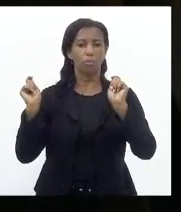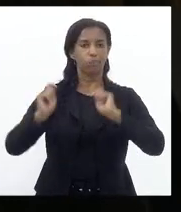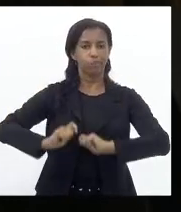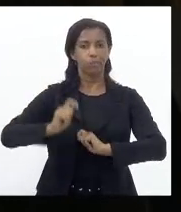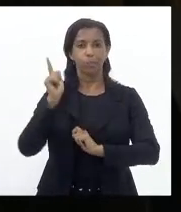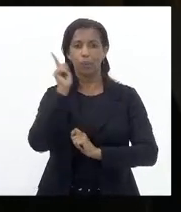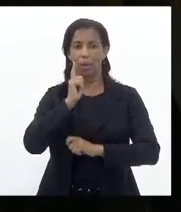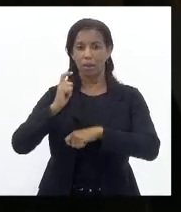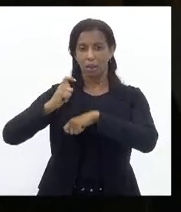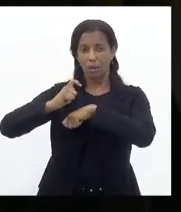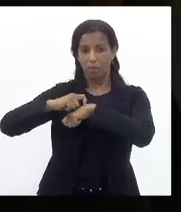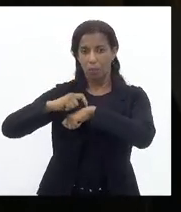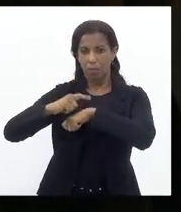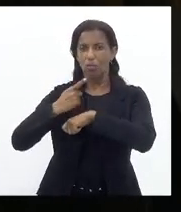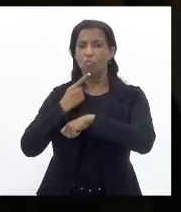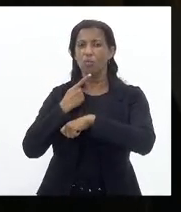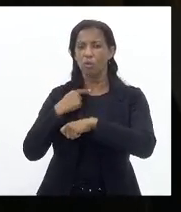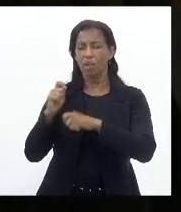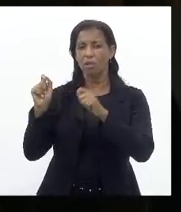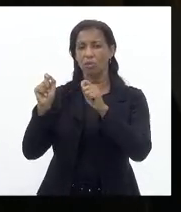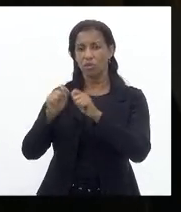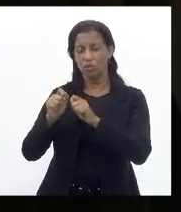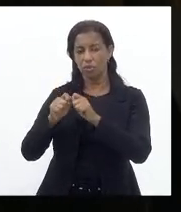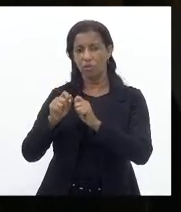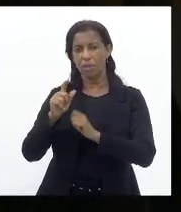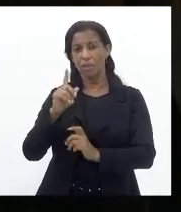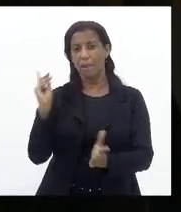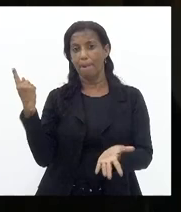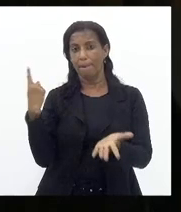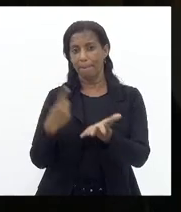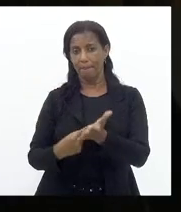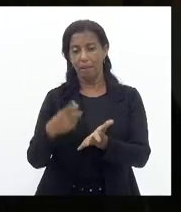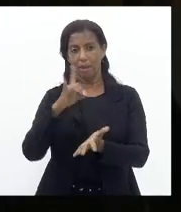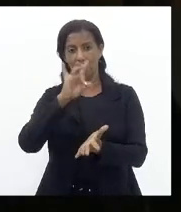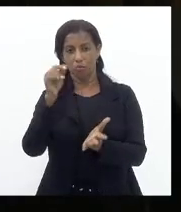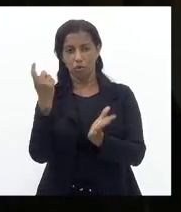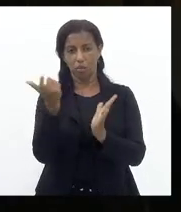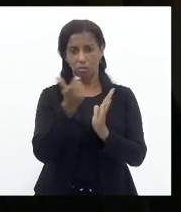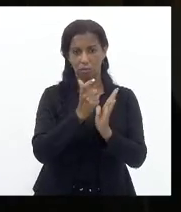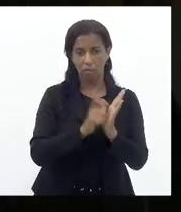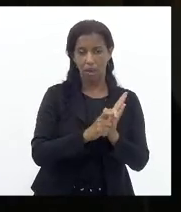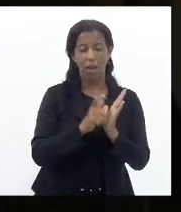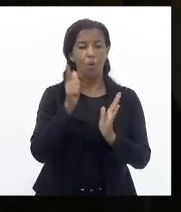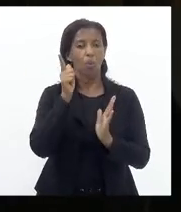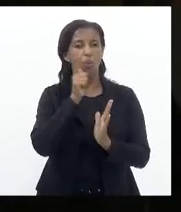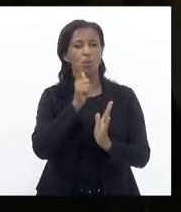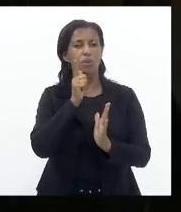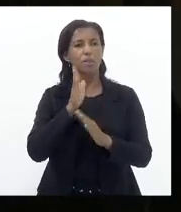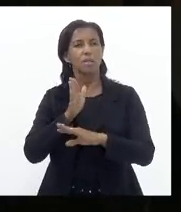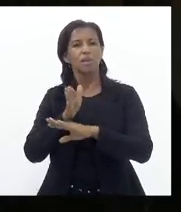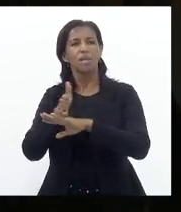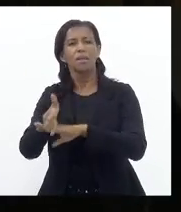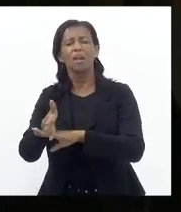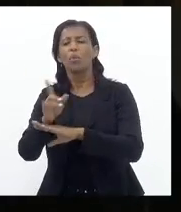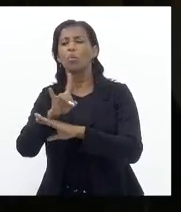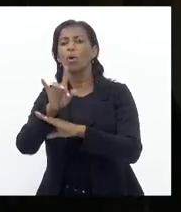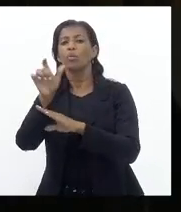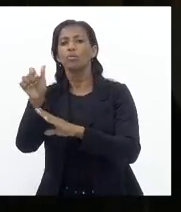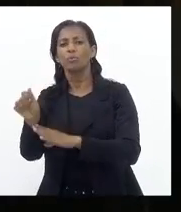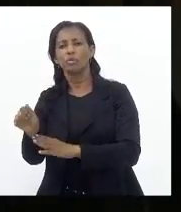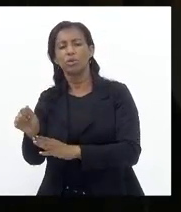Naquele momento Em que ela Desejasse Fazer o seu Agendamento Ela pudesse Acessar Qual o dia